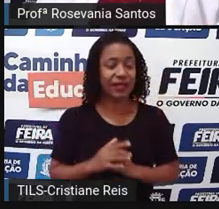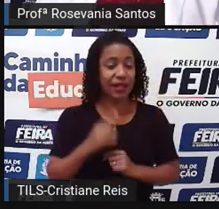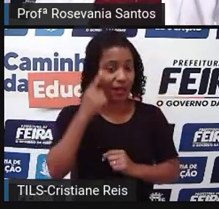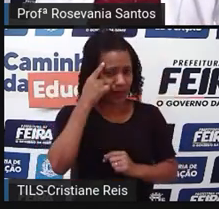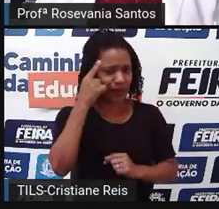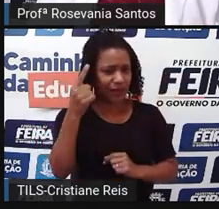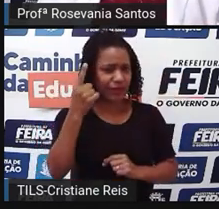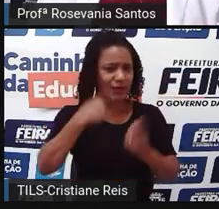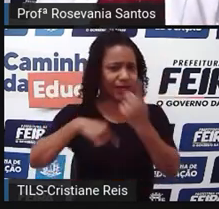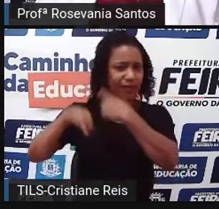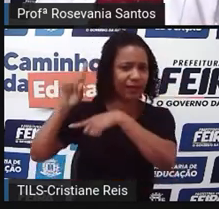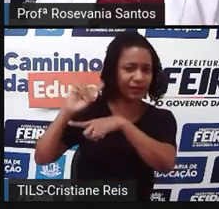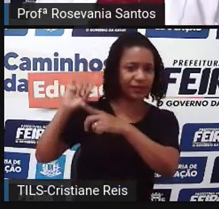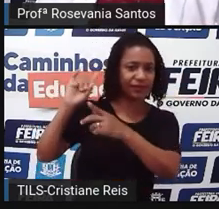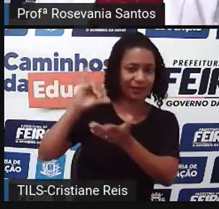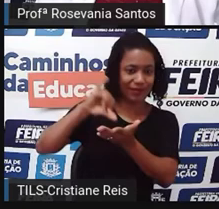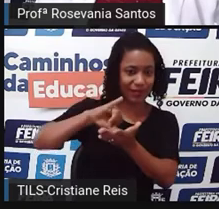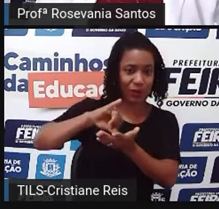agora está lá,